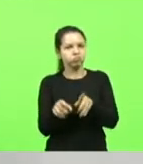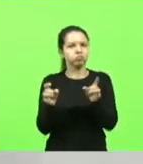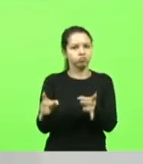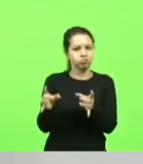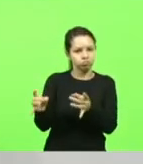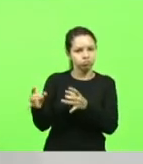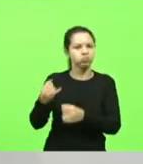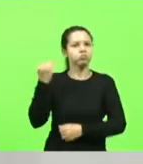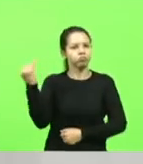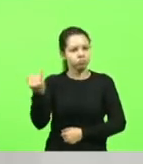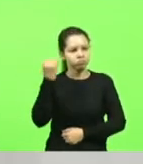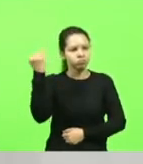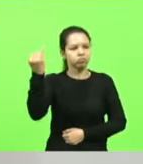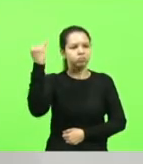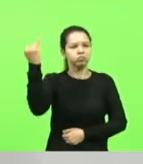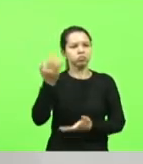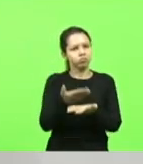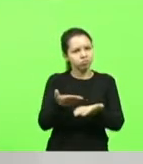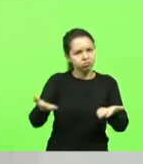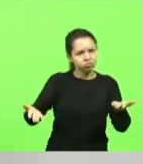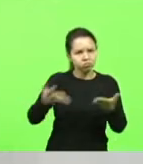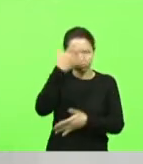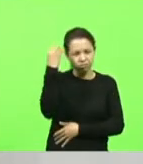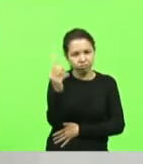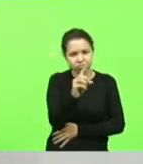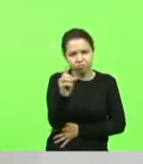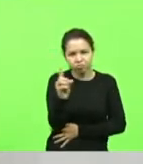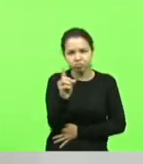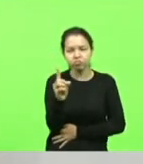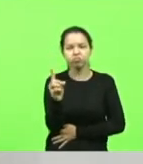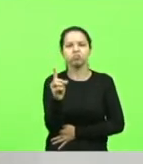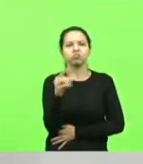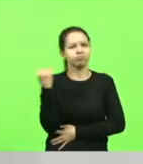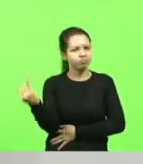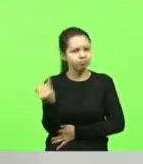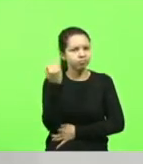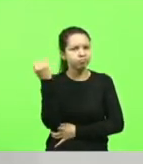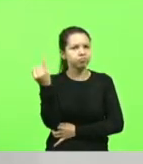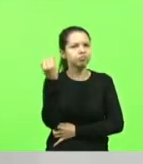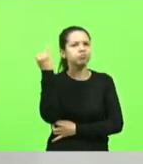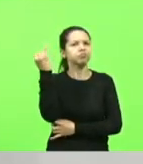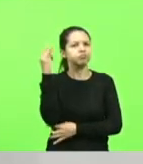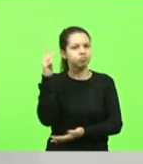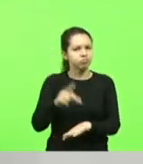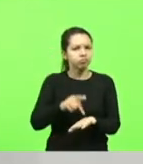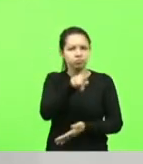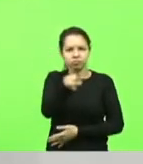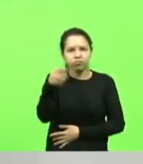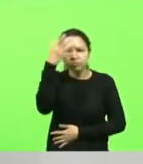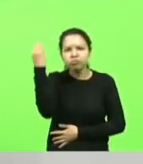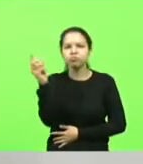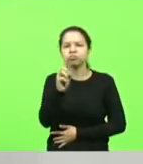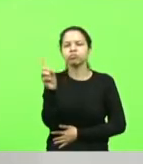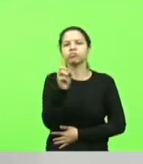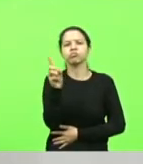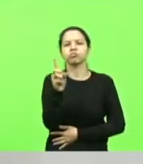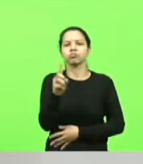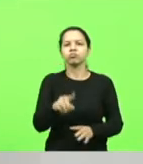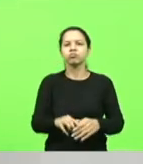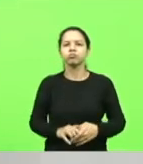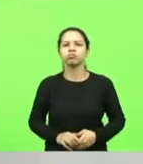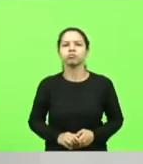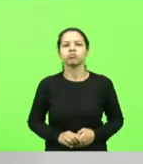É importantíssimo que vocês não se esqueçam, é importantíssimo mesmo que vocês não se esqueçam quando